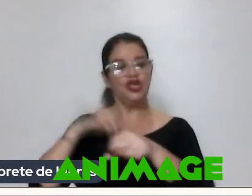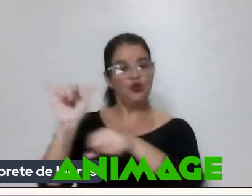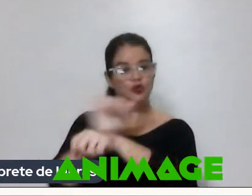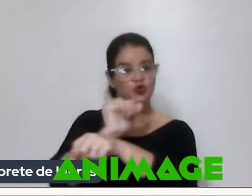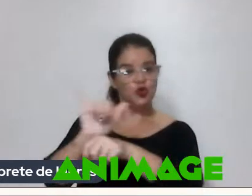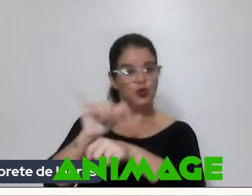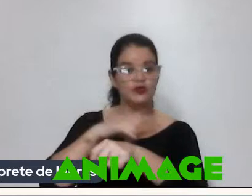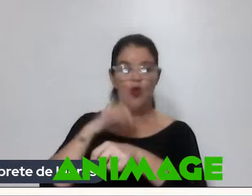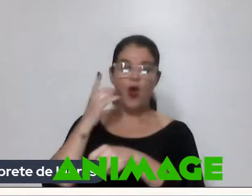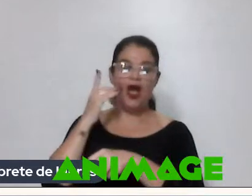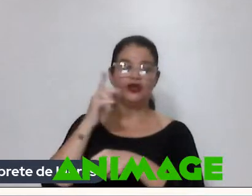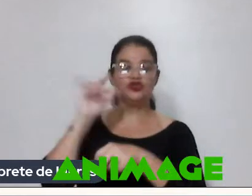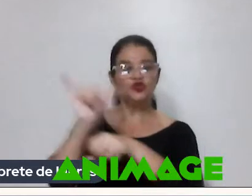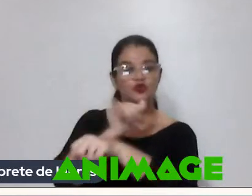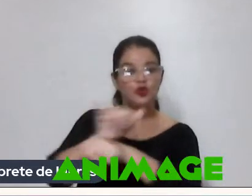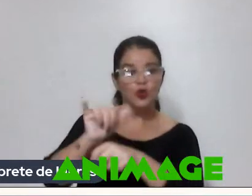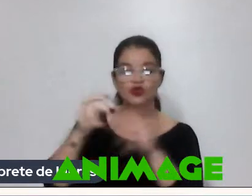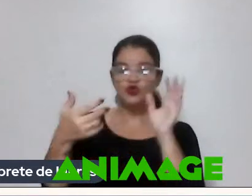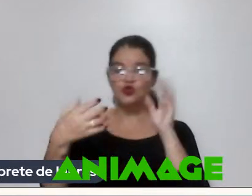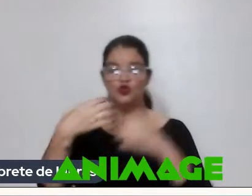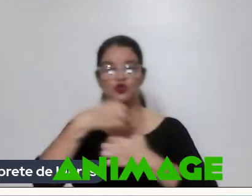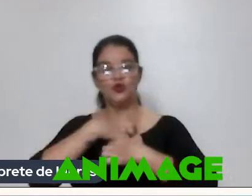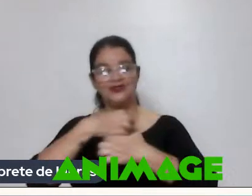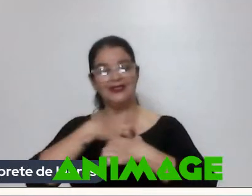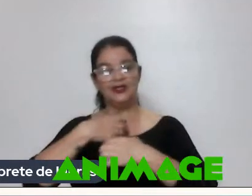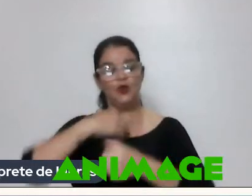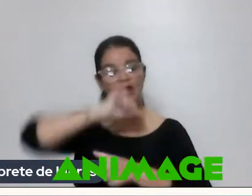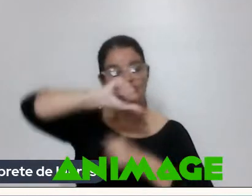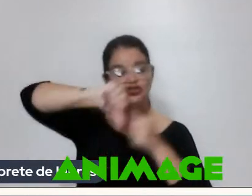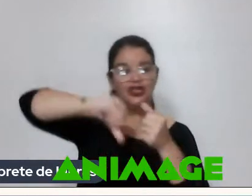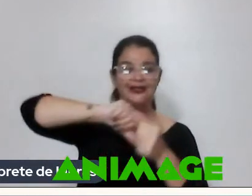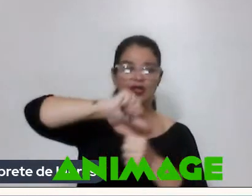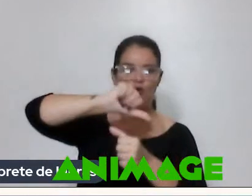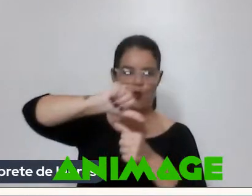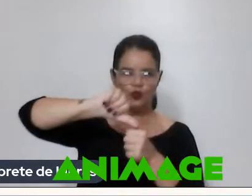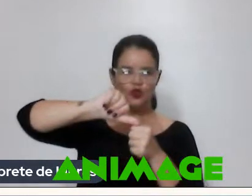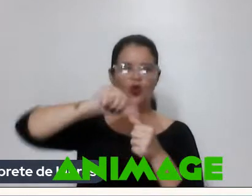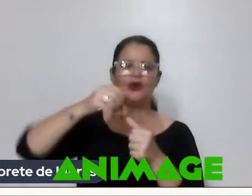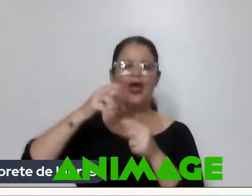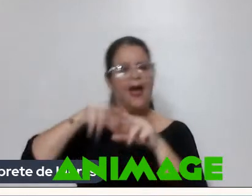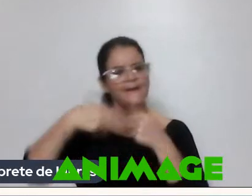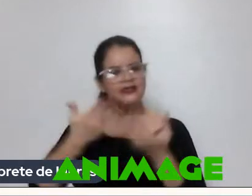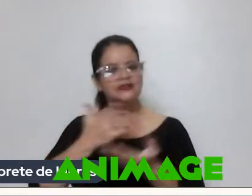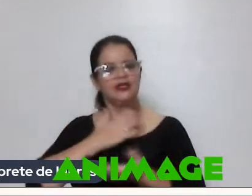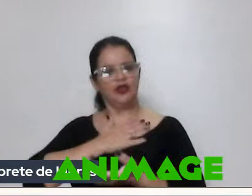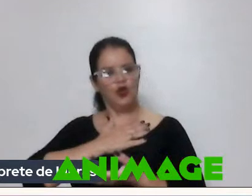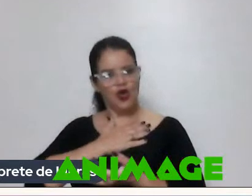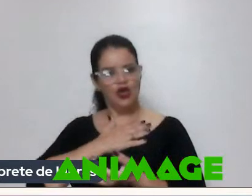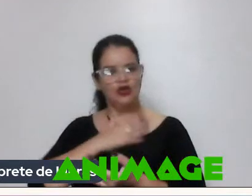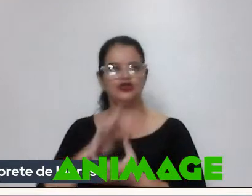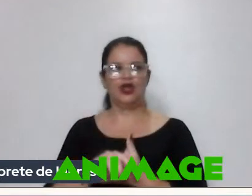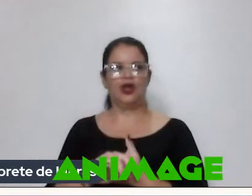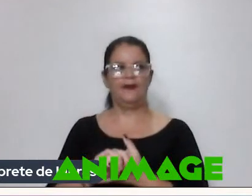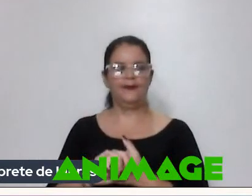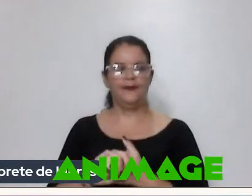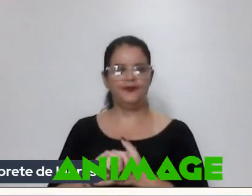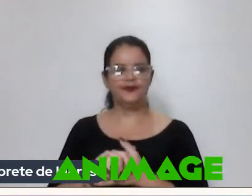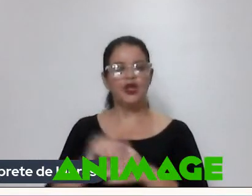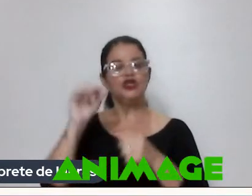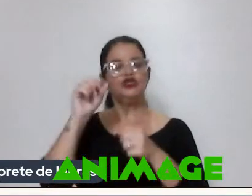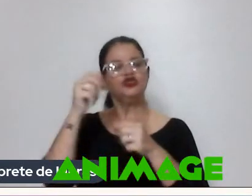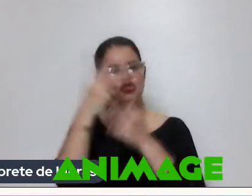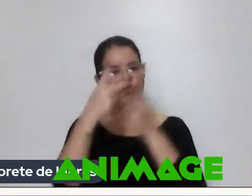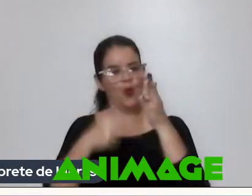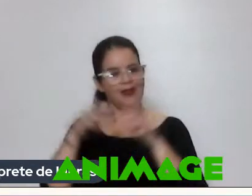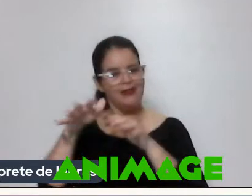Truques No sentido que A gente contorna Apesar de eu gostar É De uma animação Muito